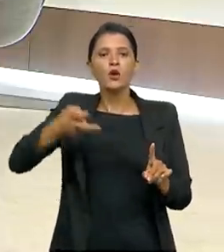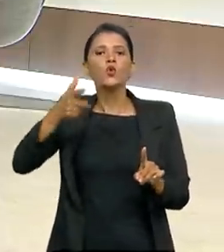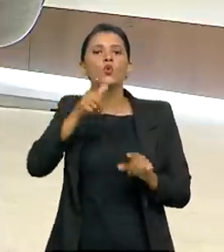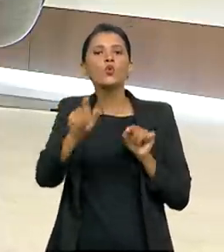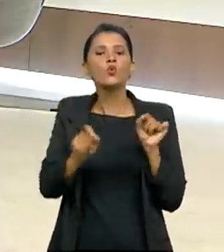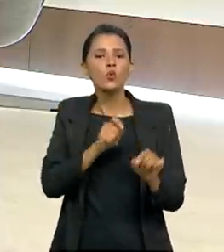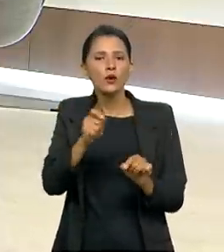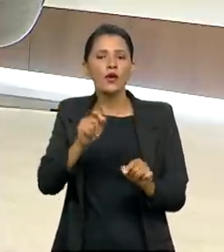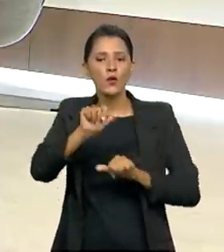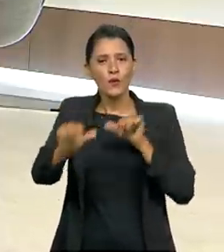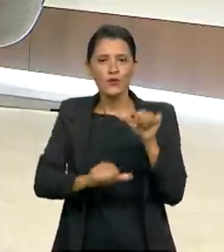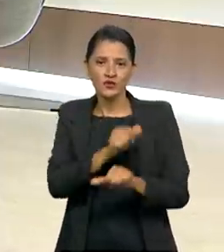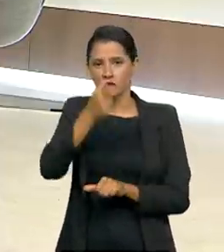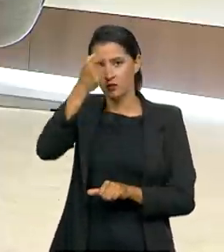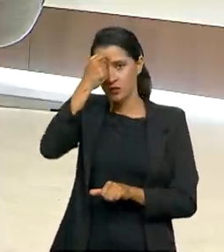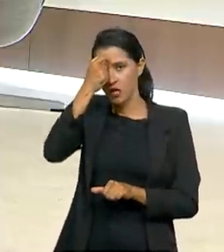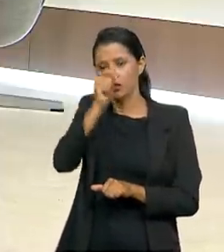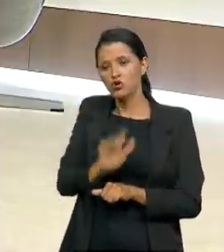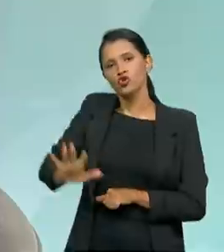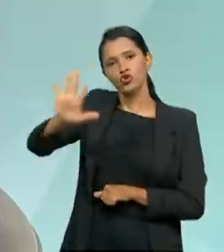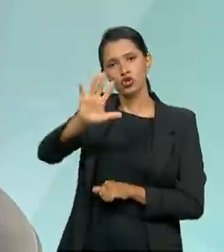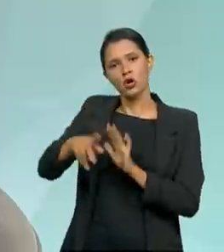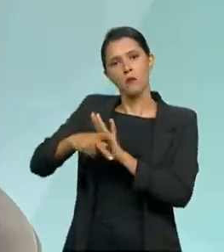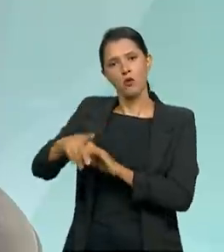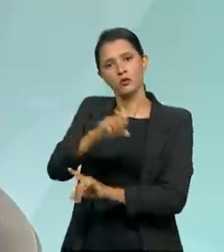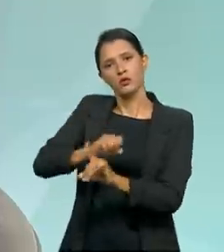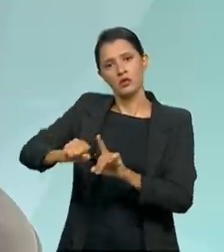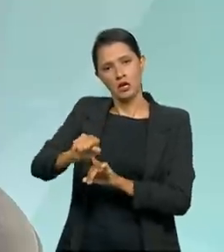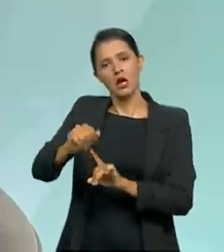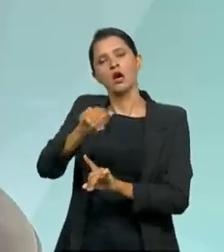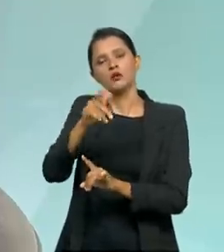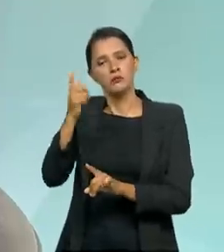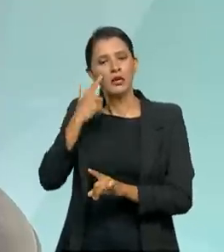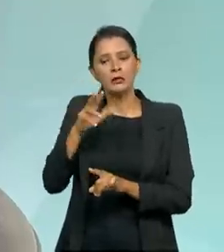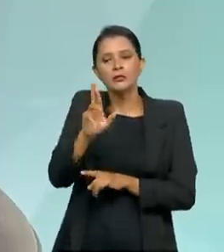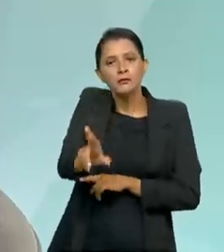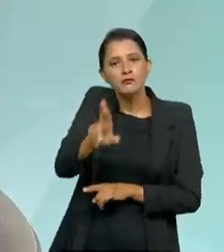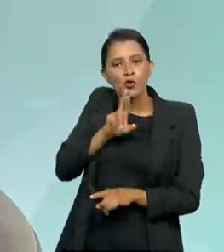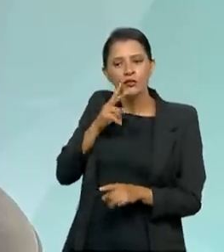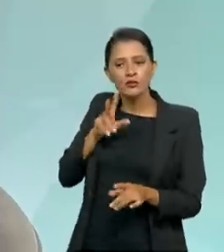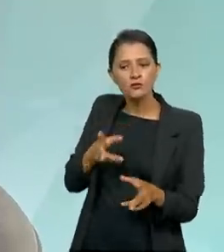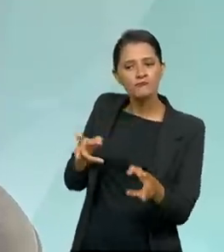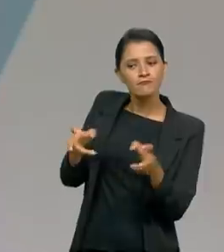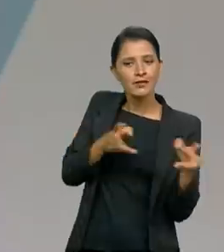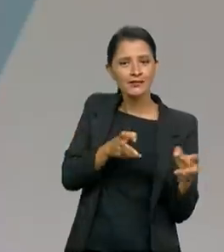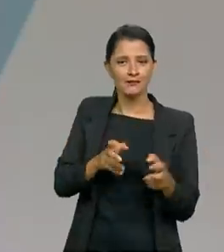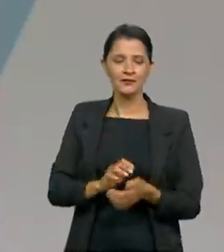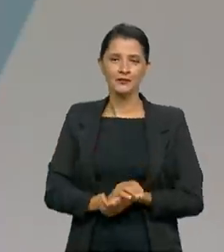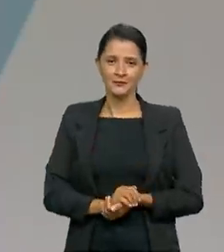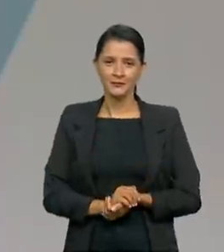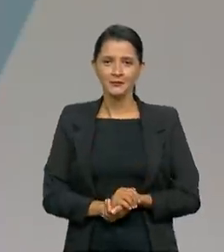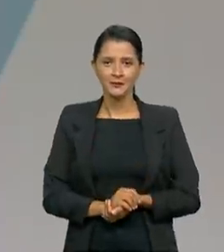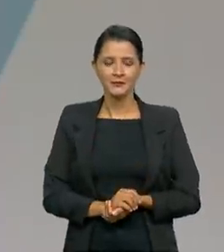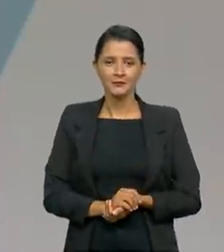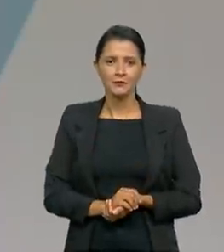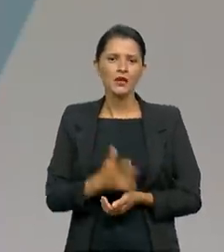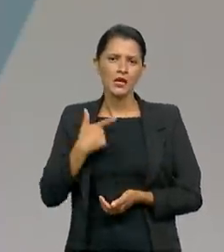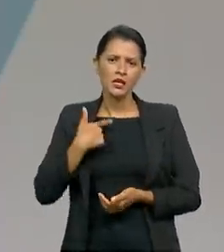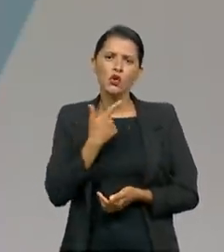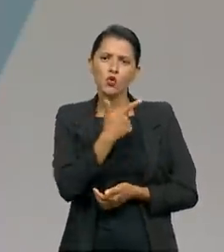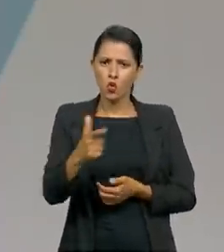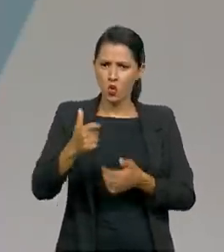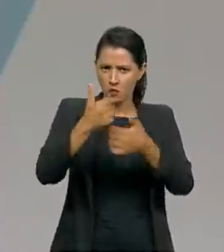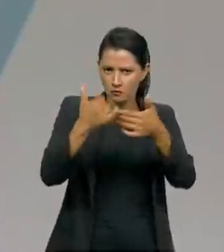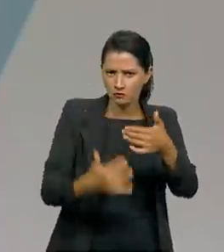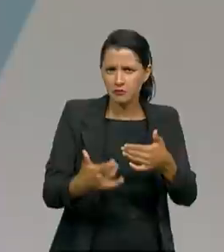conscientização geral da sociedade para que esses resultados se tornem cada vez mais perceptíveis. E também tem um aspecto interessante